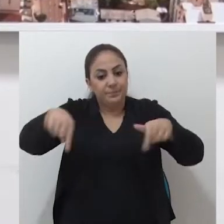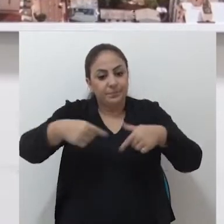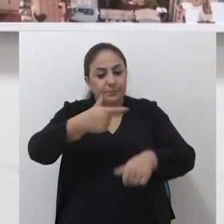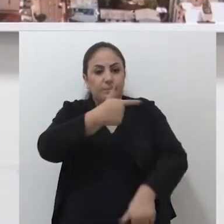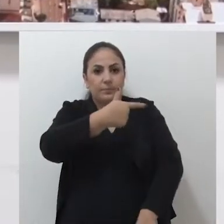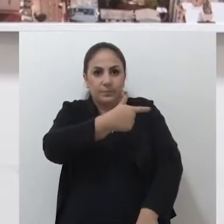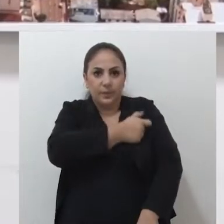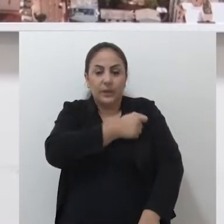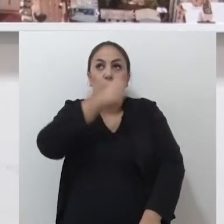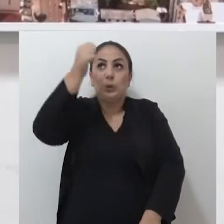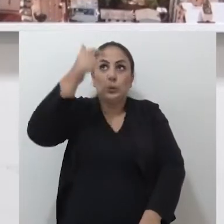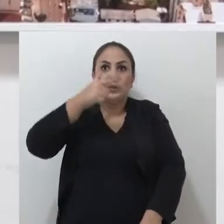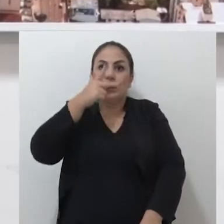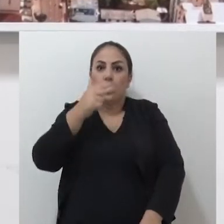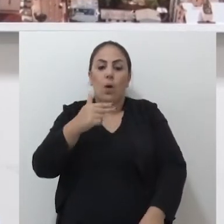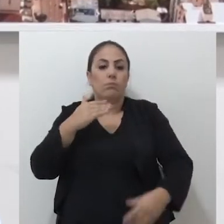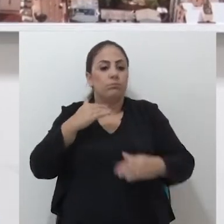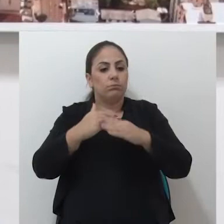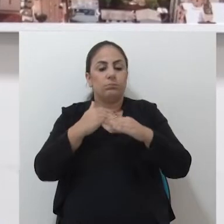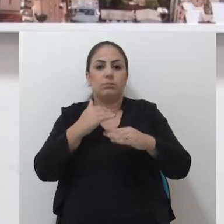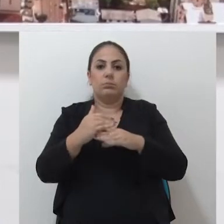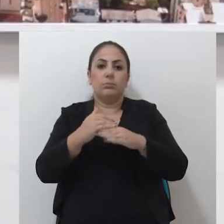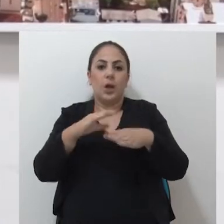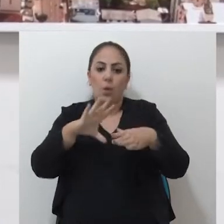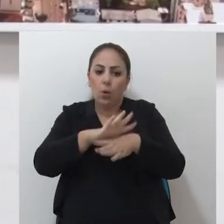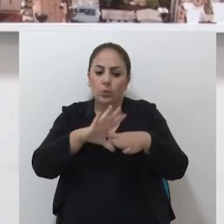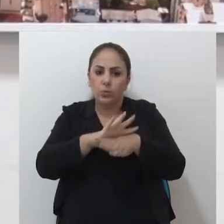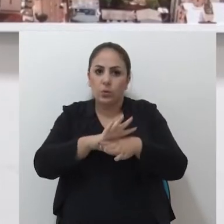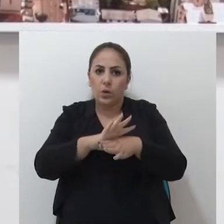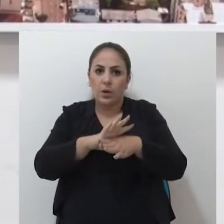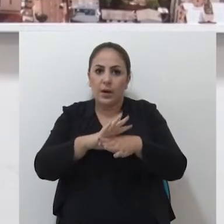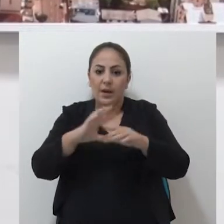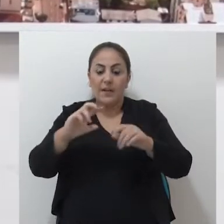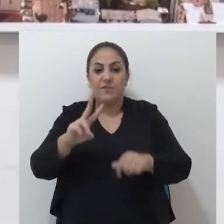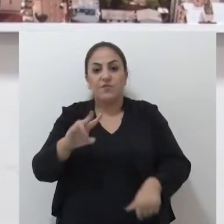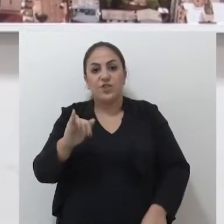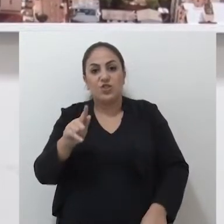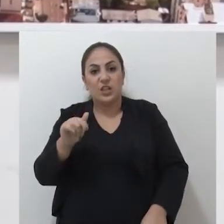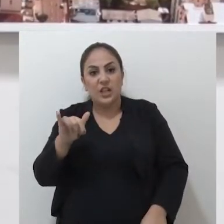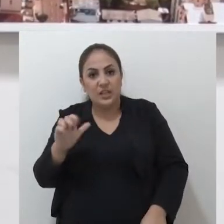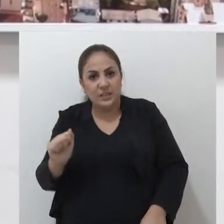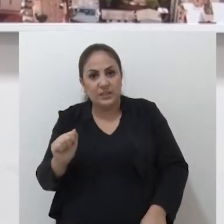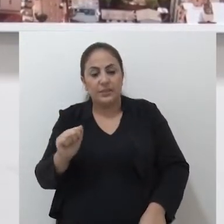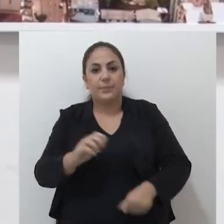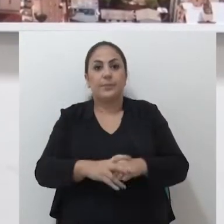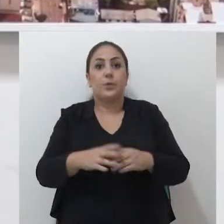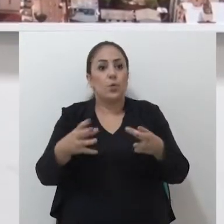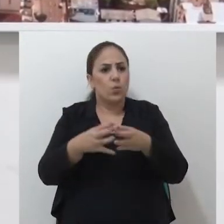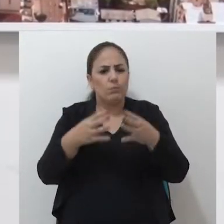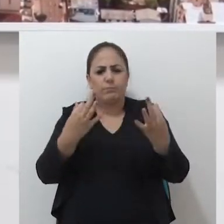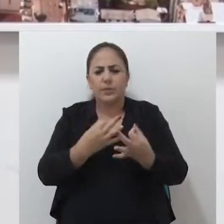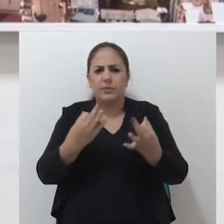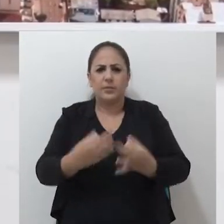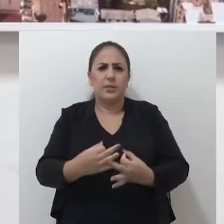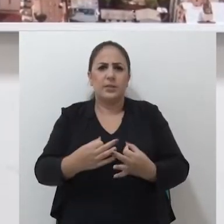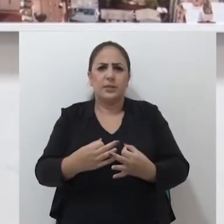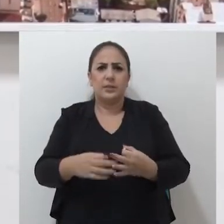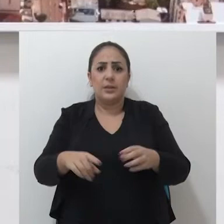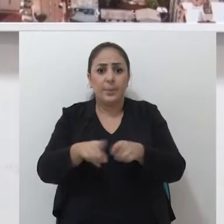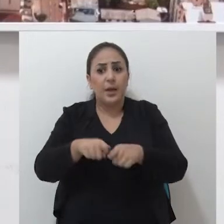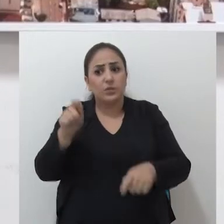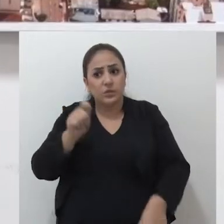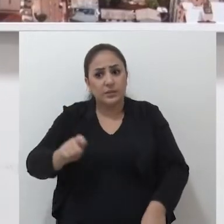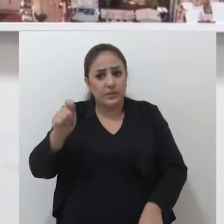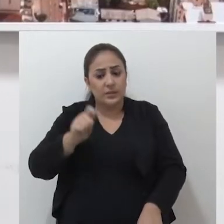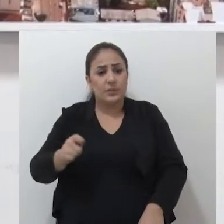iluminada, de acordo com a vigilância sanitária. Uma luta muito grande da equipe, que é uma grande equipe, se diga de passagem, da Moluse, da